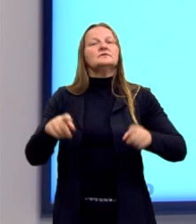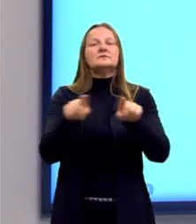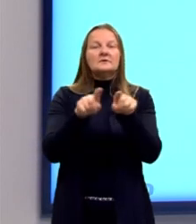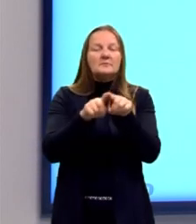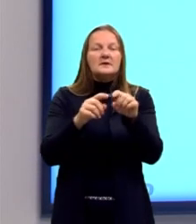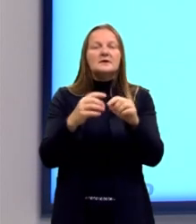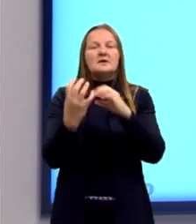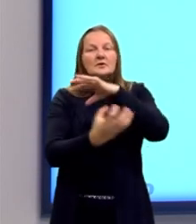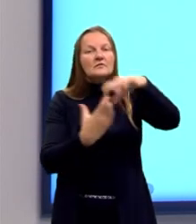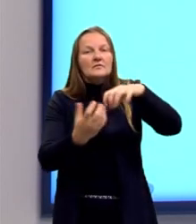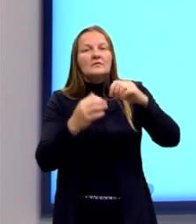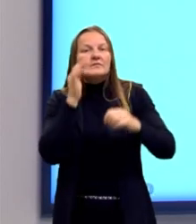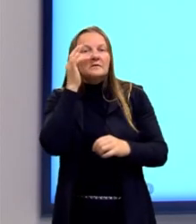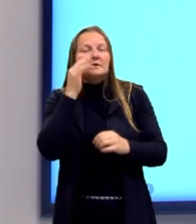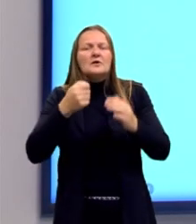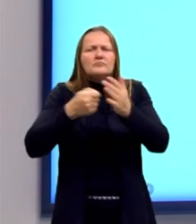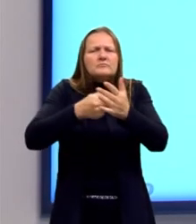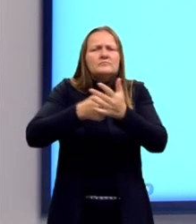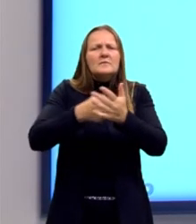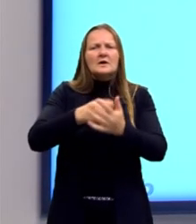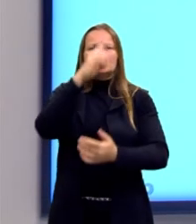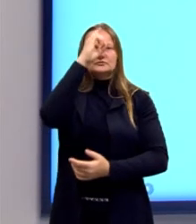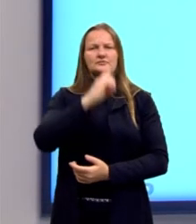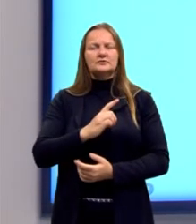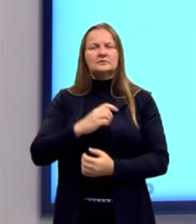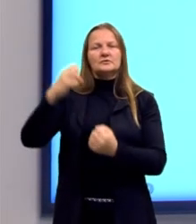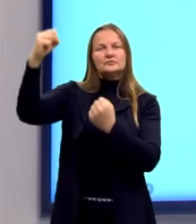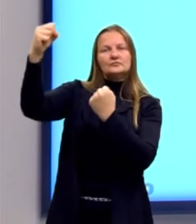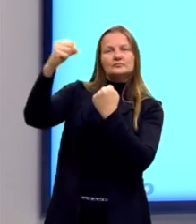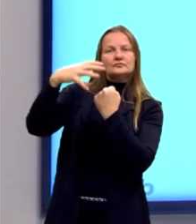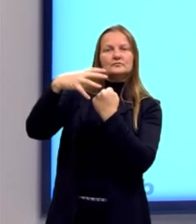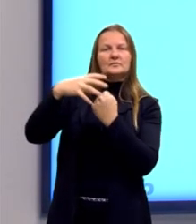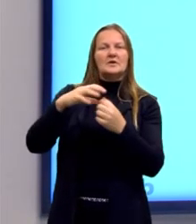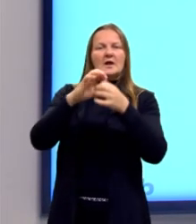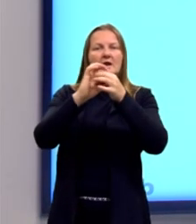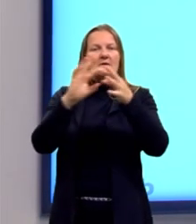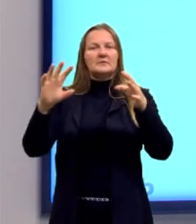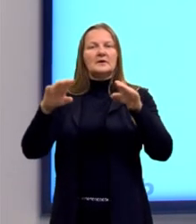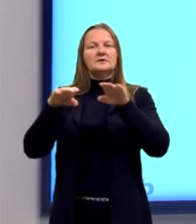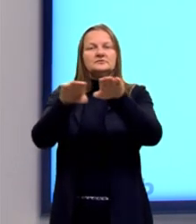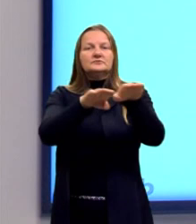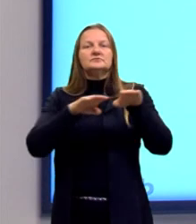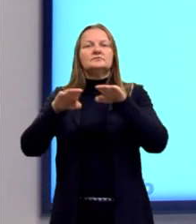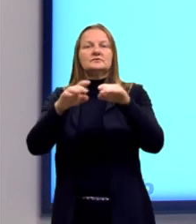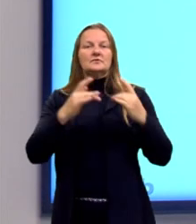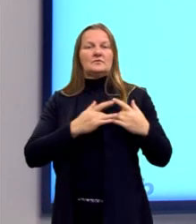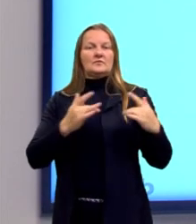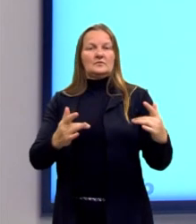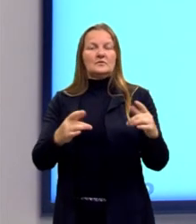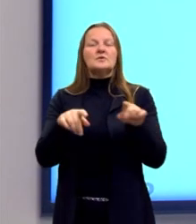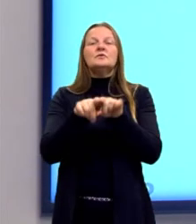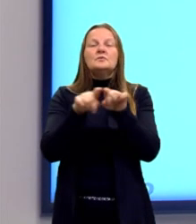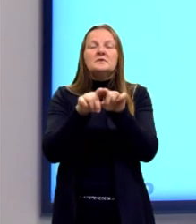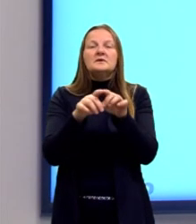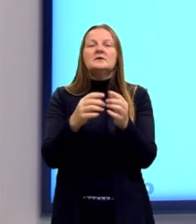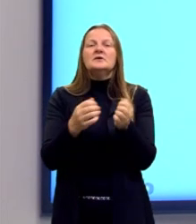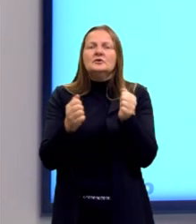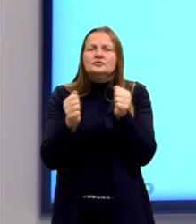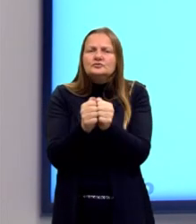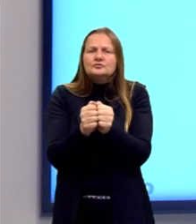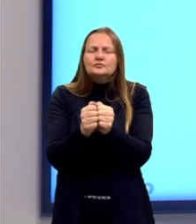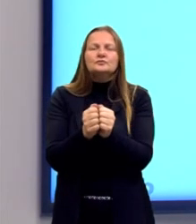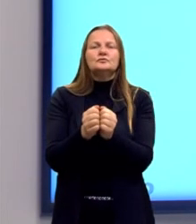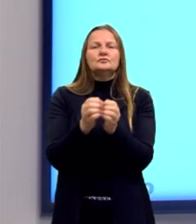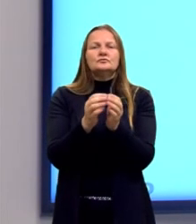Revolução Francesa lutava lá pelos direitos iluministas de liberdade, igualdade e fraternidade. E, junto com isso, também ela